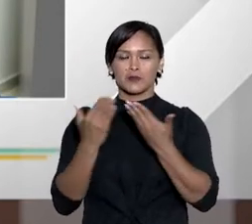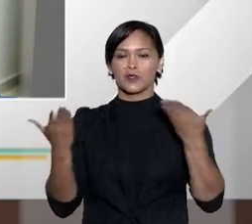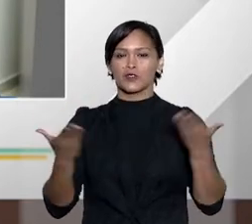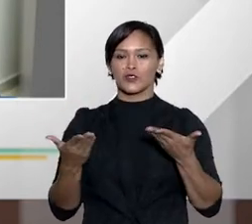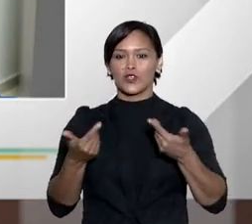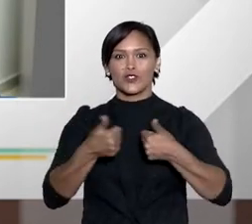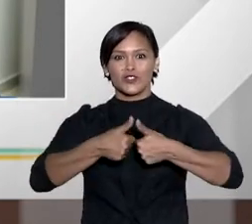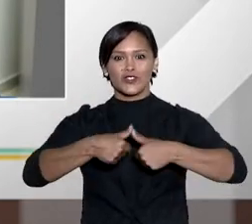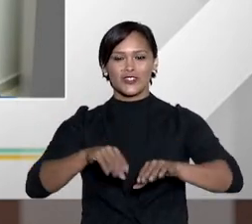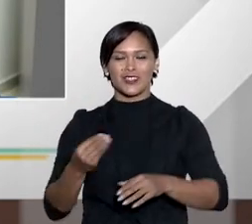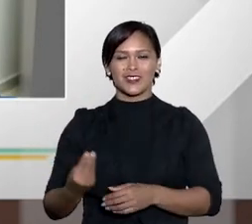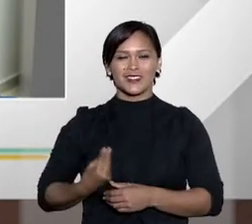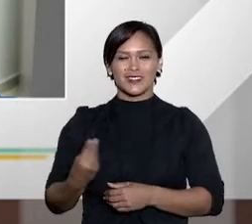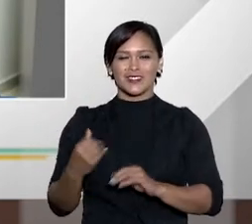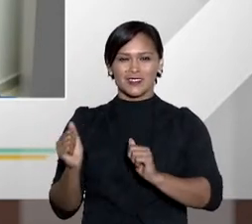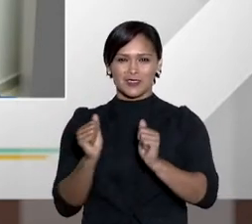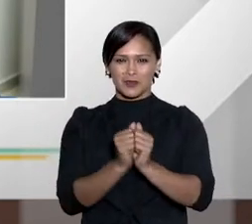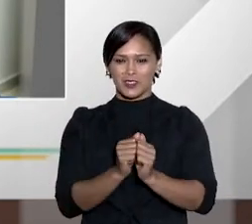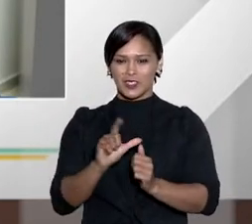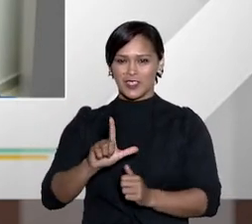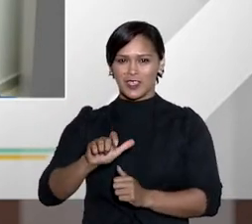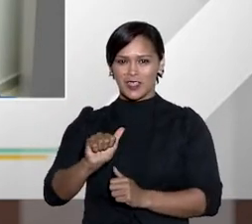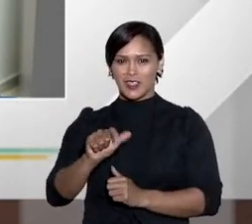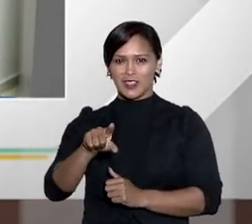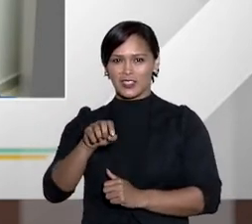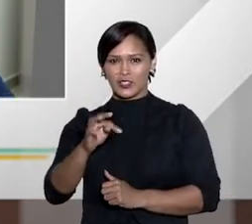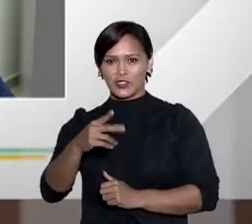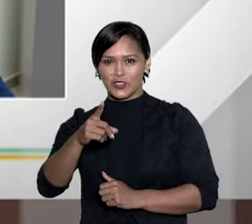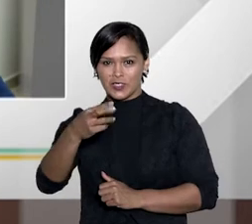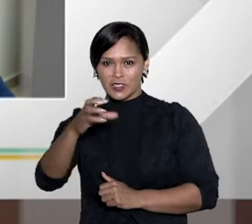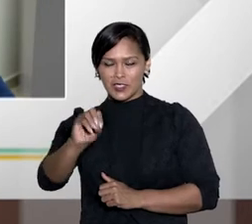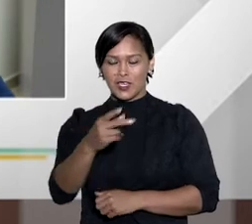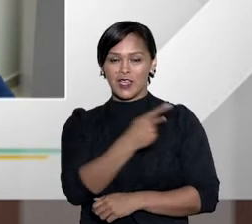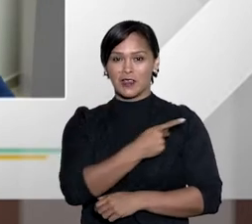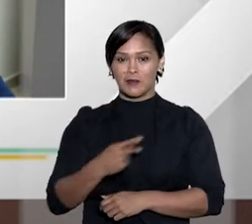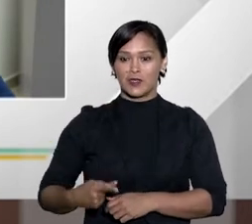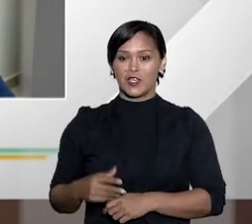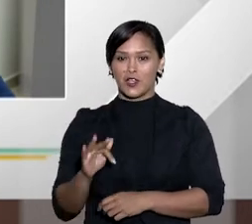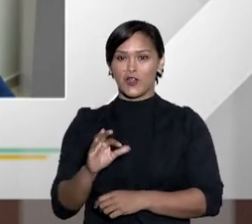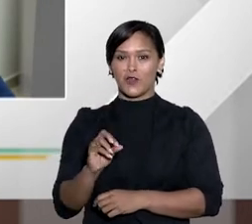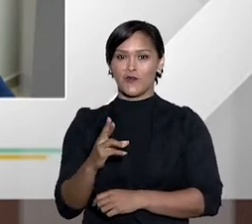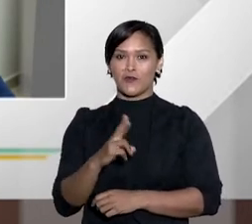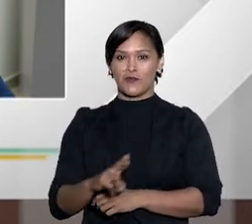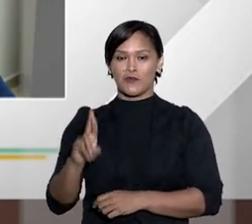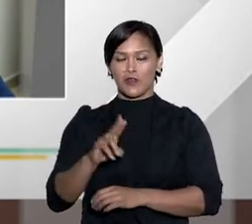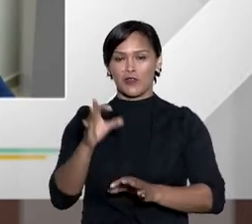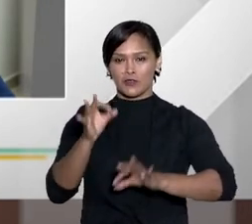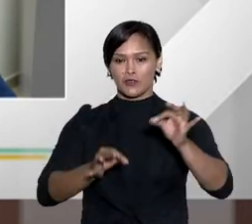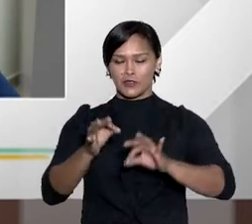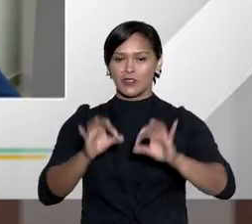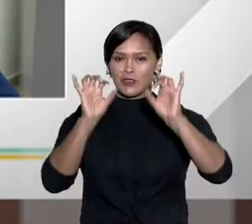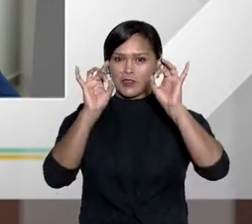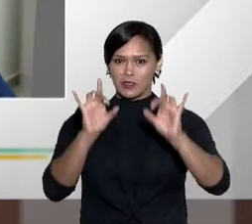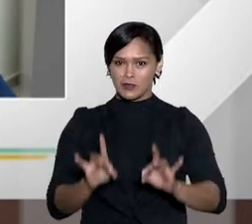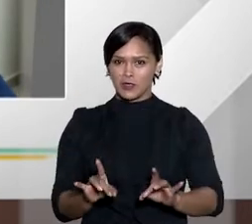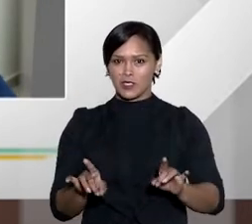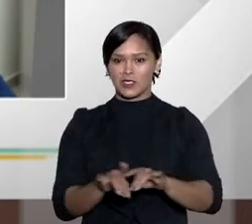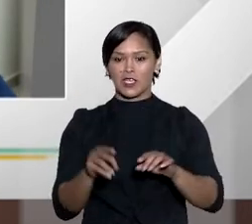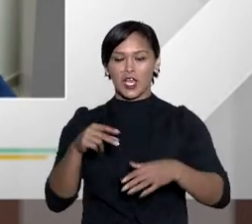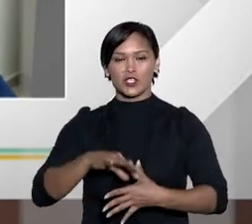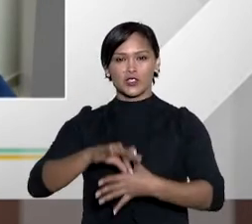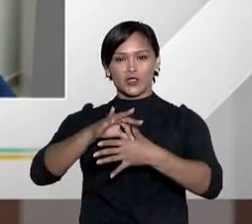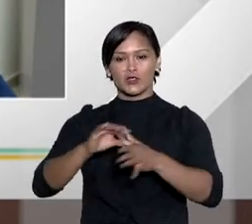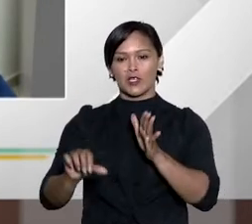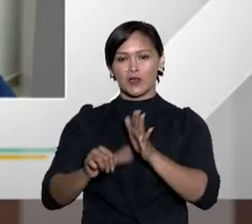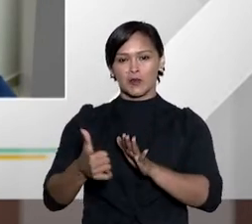já estão aqui com a gente. Alexandre Schine é presidente do Fórum Nacional de Juizados Especiais, titular do primeiro